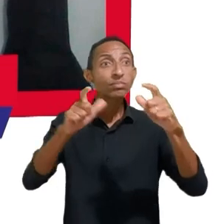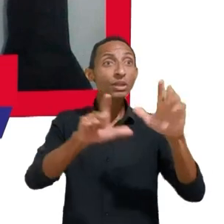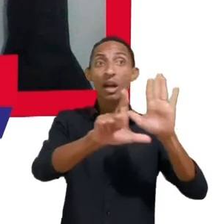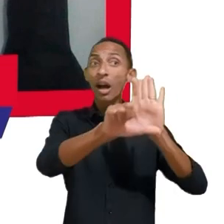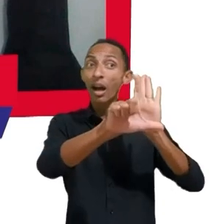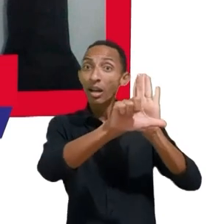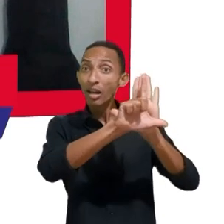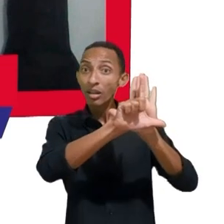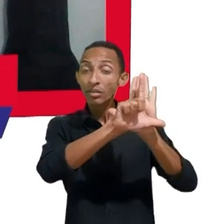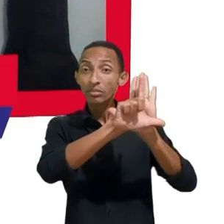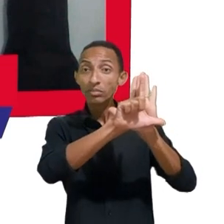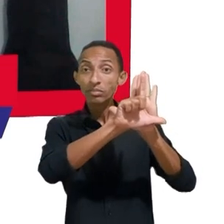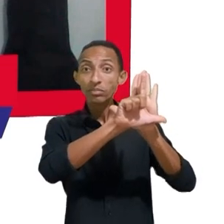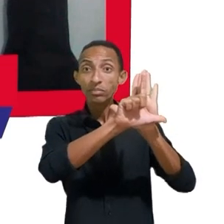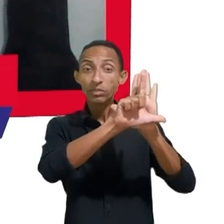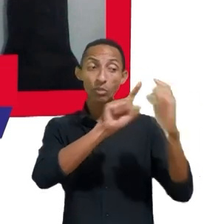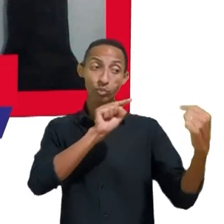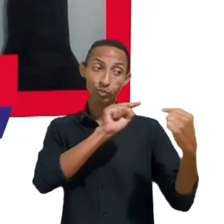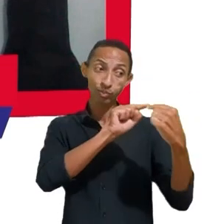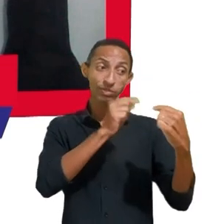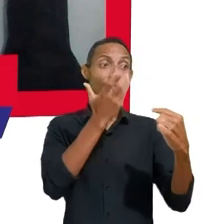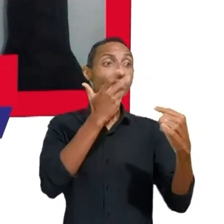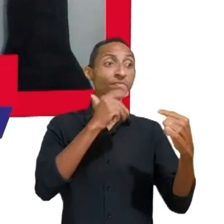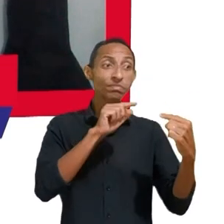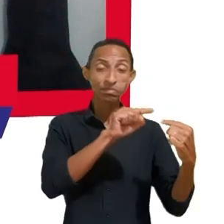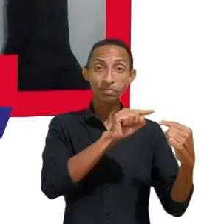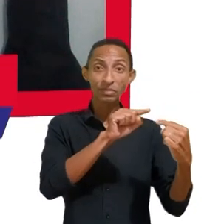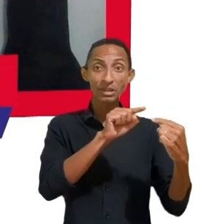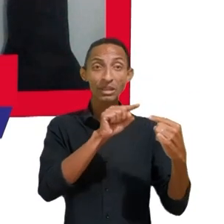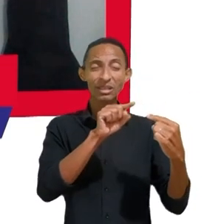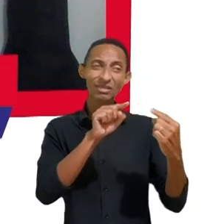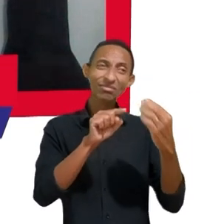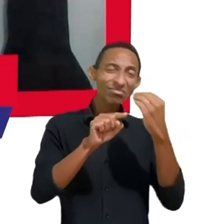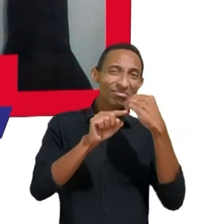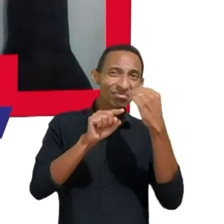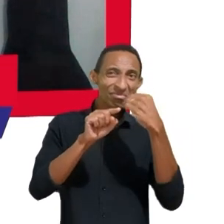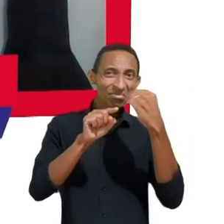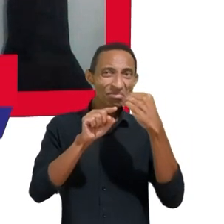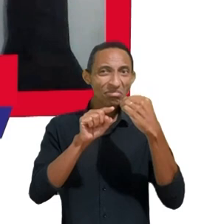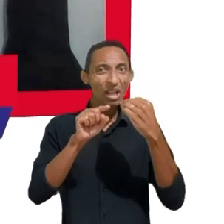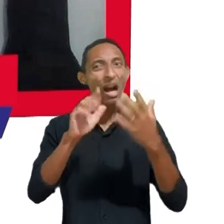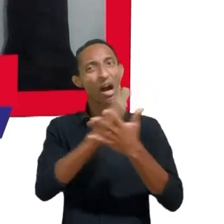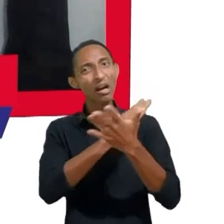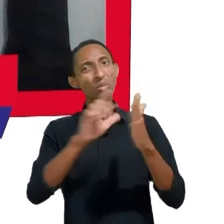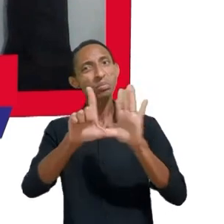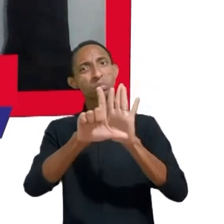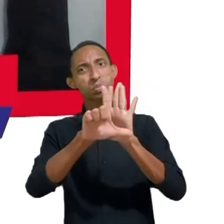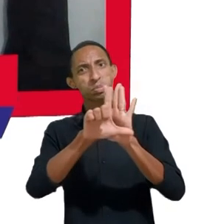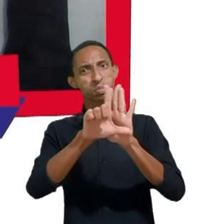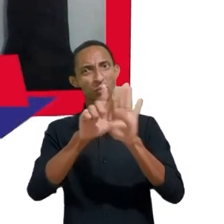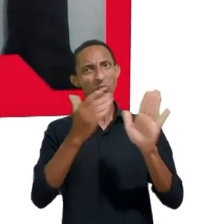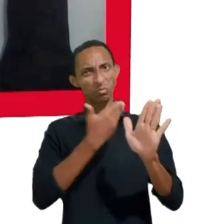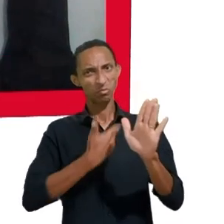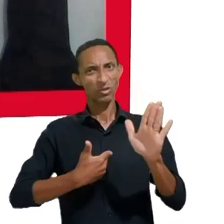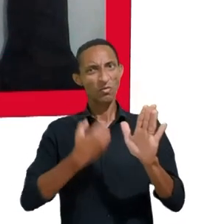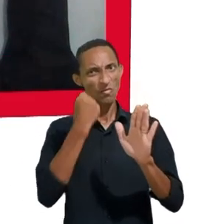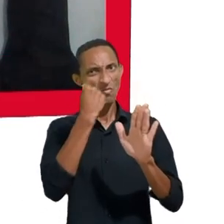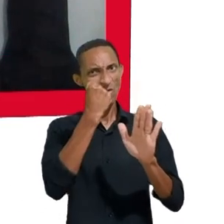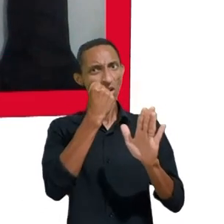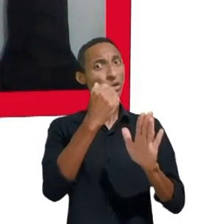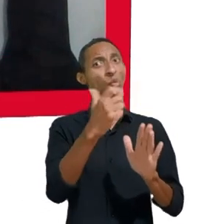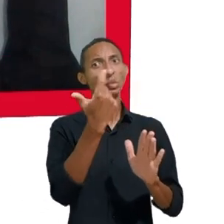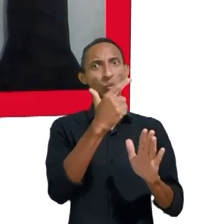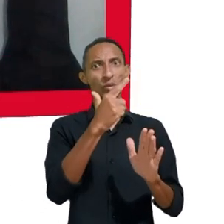onde não há uma institucionalidade forte em termos de autoridades de proteção de dados pessoais com poder, né,